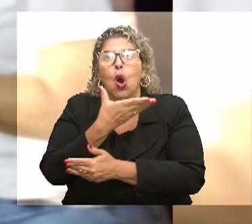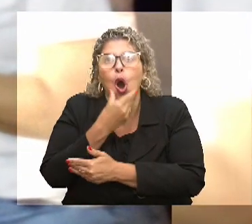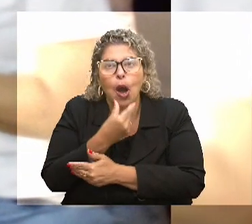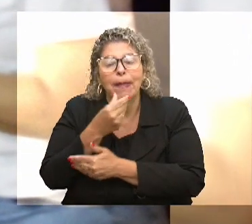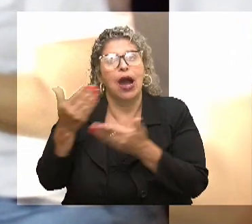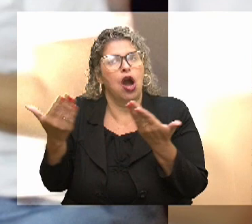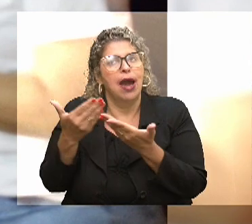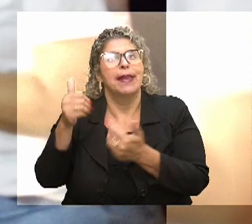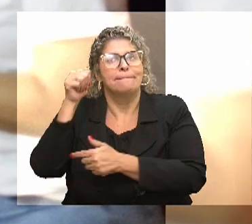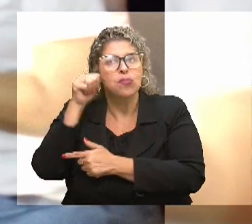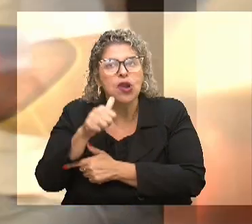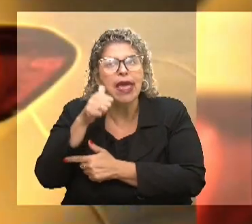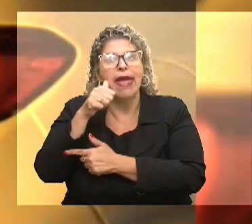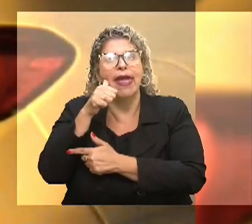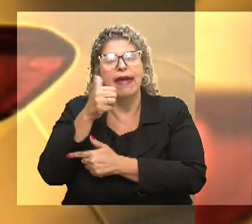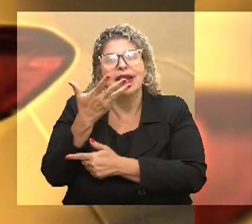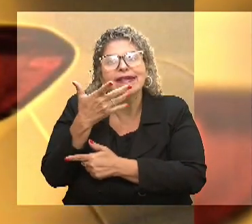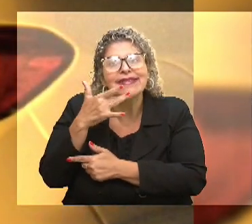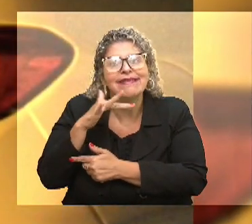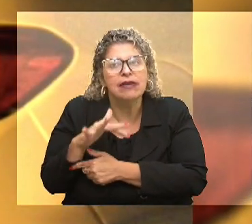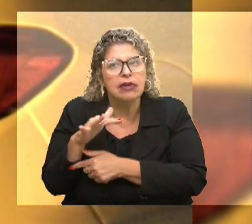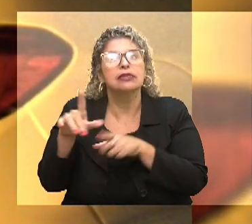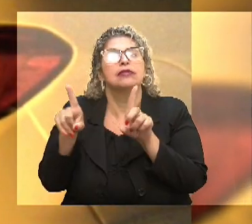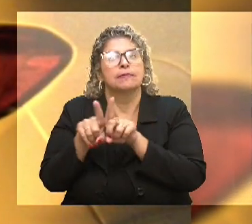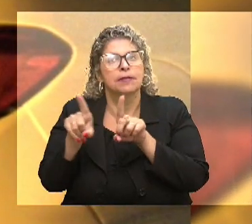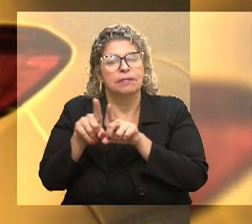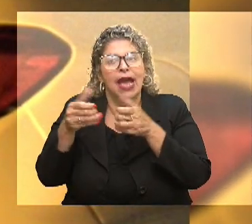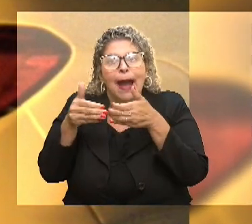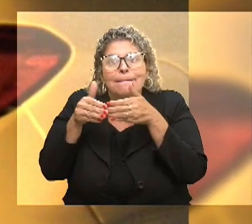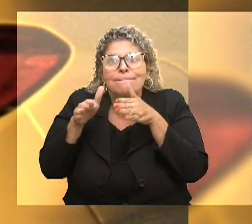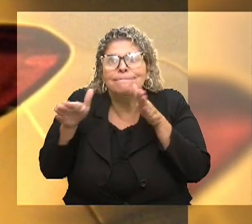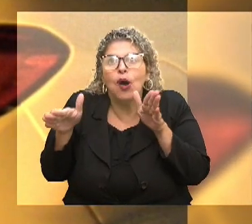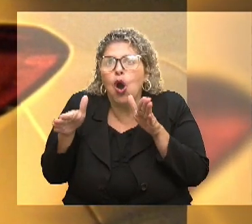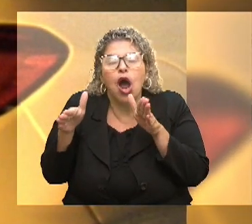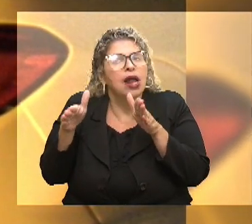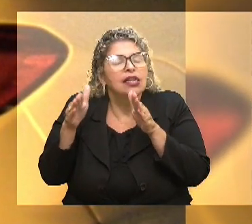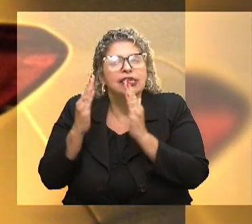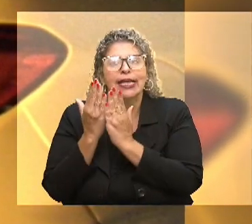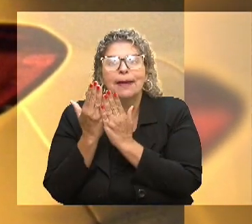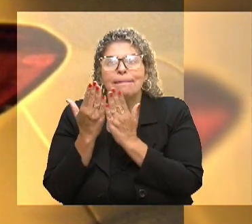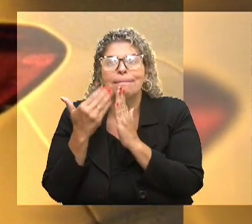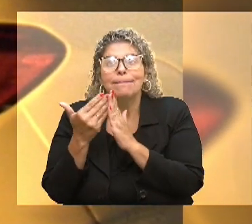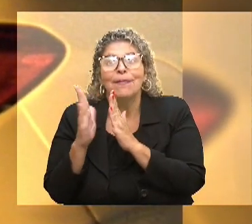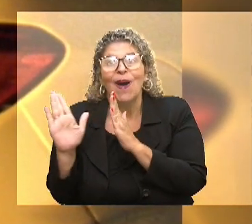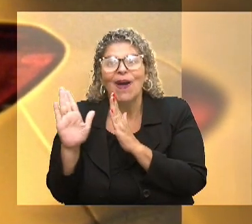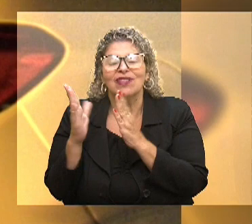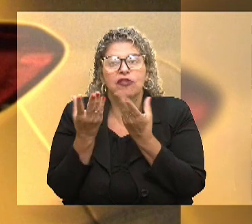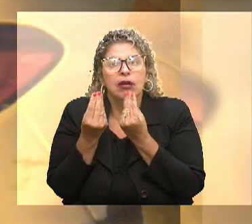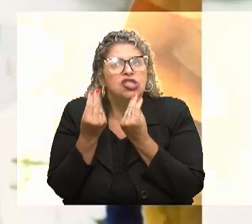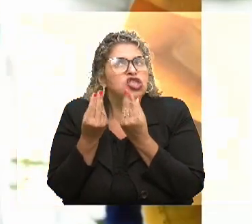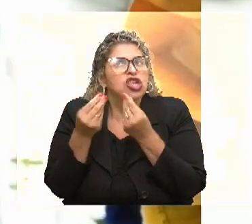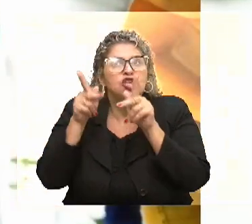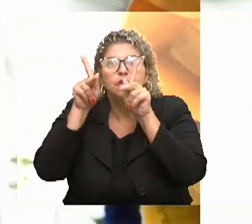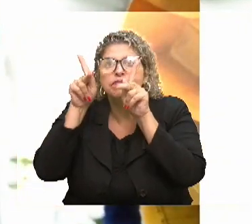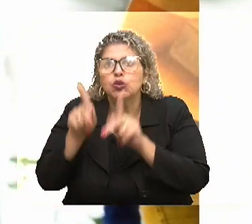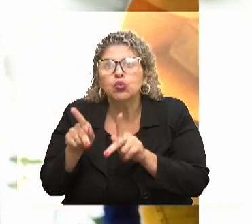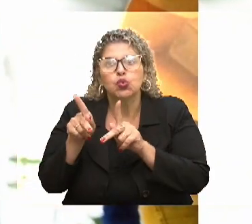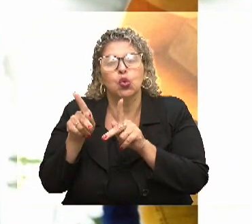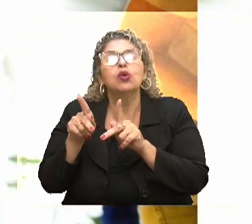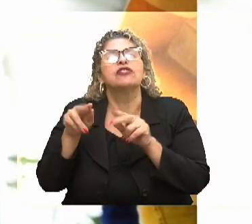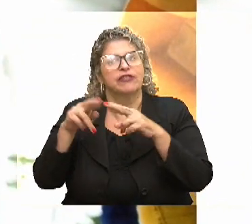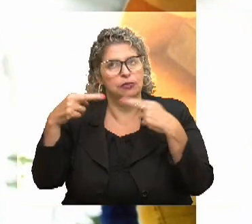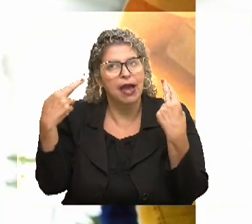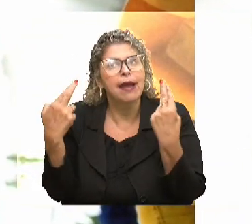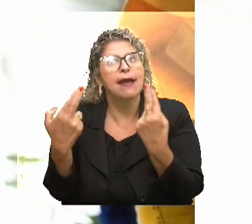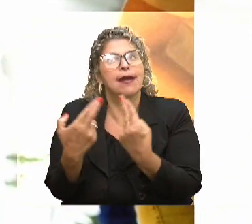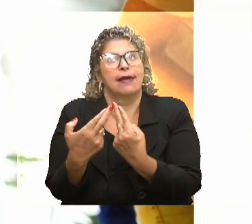mulheres, homens e crianças. A porta fica cheia de pessoas. Inclusive, a gente sentou esse dia para fazer uma reunião,